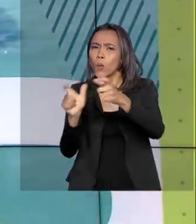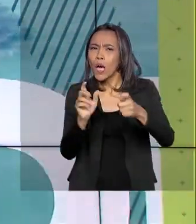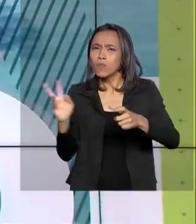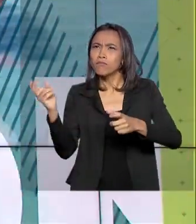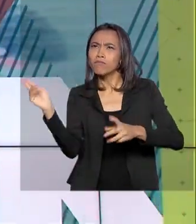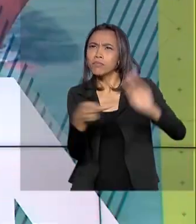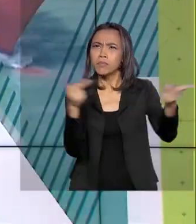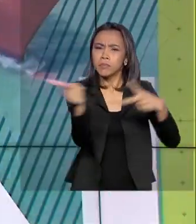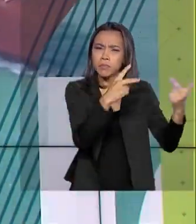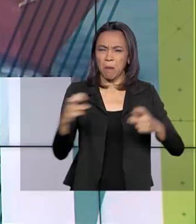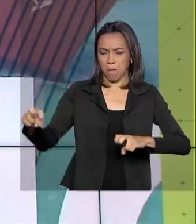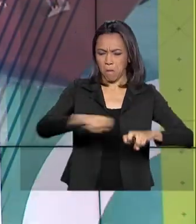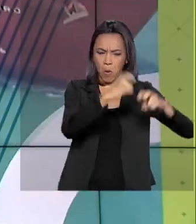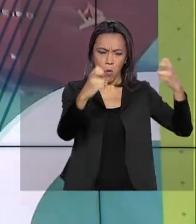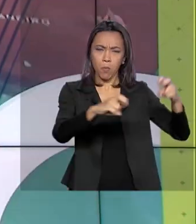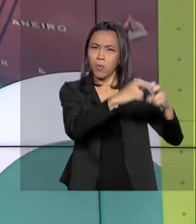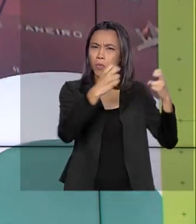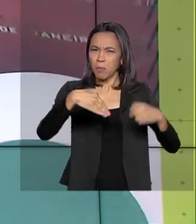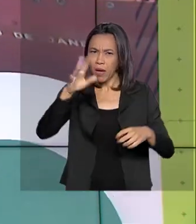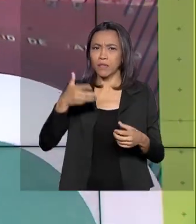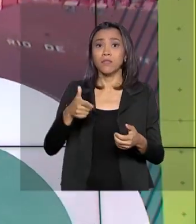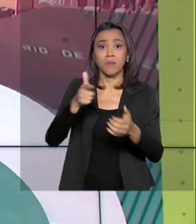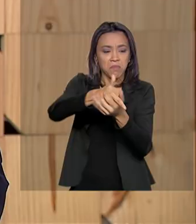acidentes graves e criminalidade.